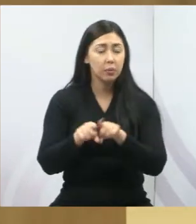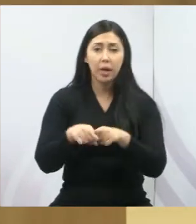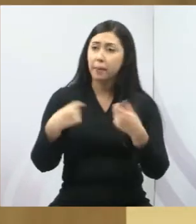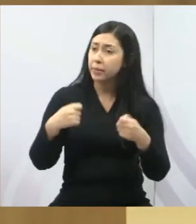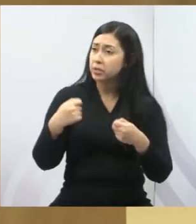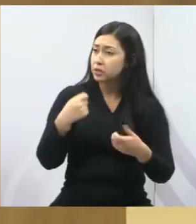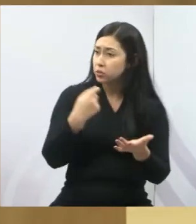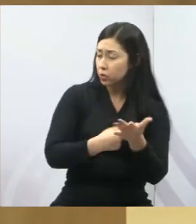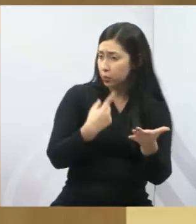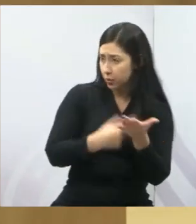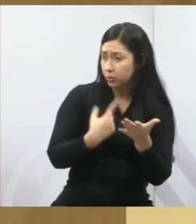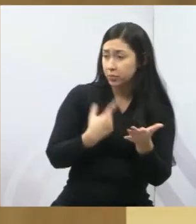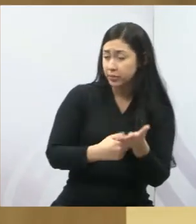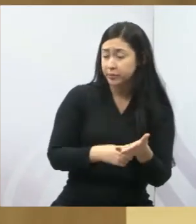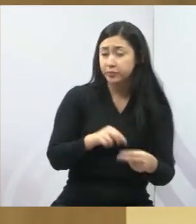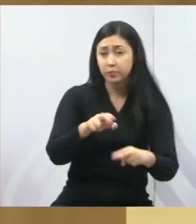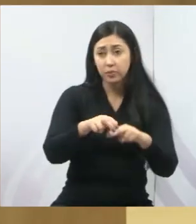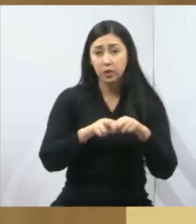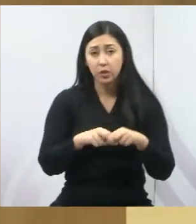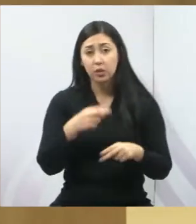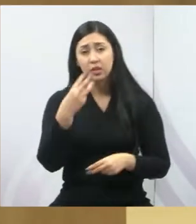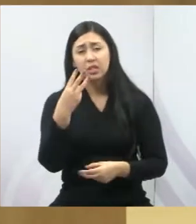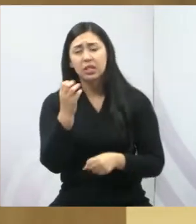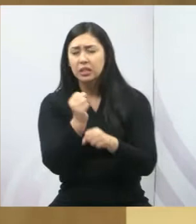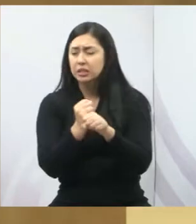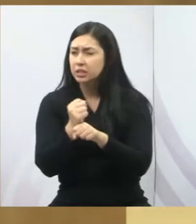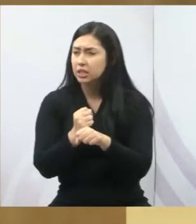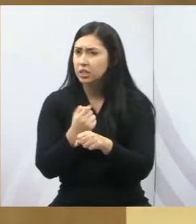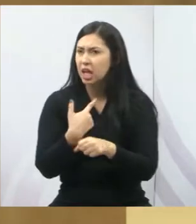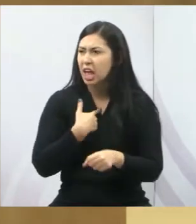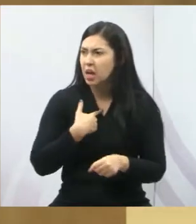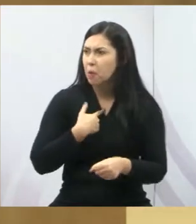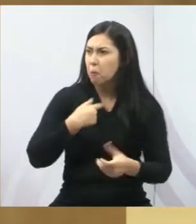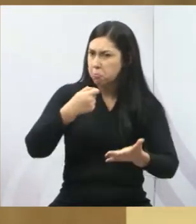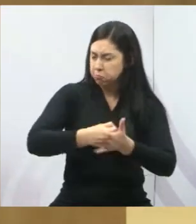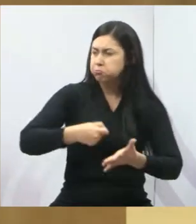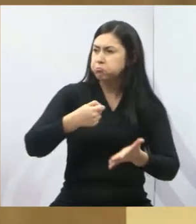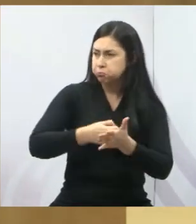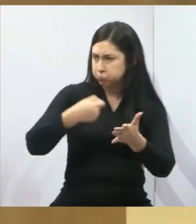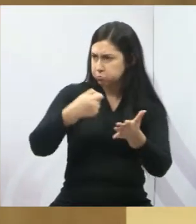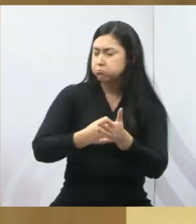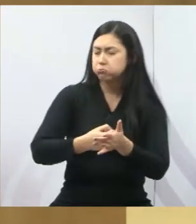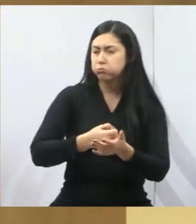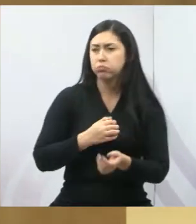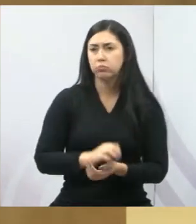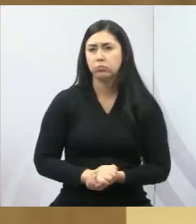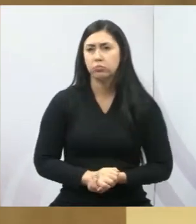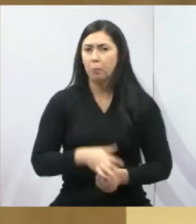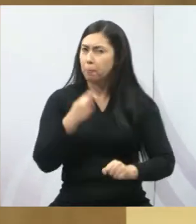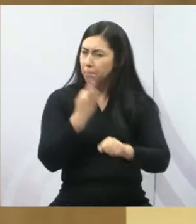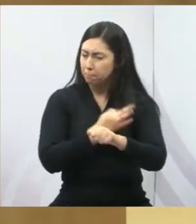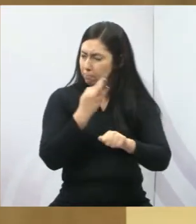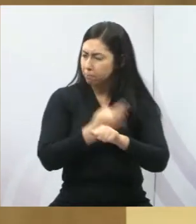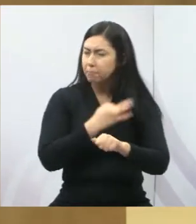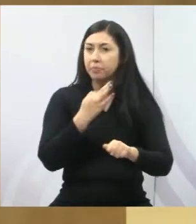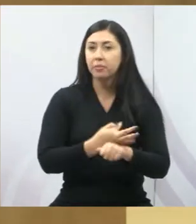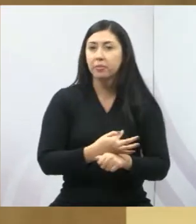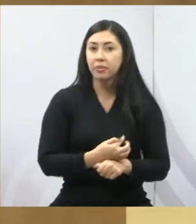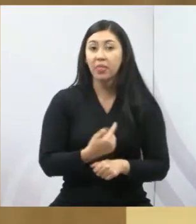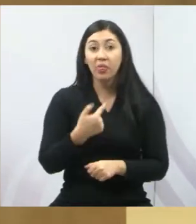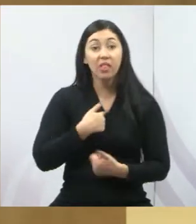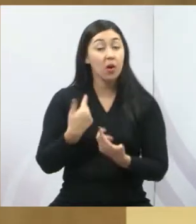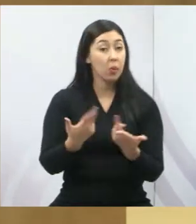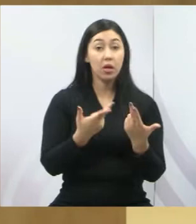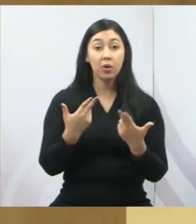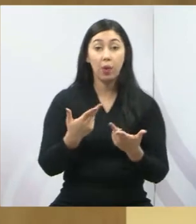os moradores do Parque Meia Lua. Foi por isso que nesses três anos e meio eu não arredei o pé daqui, não. A mesma postura que eu tive desde o meu primeiro